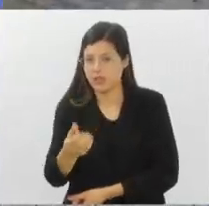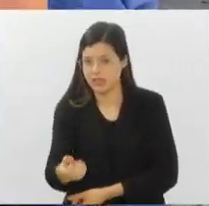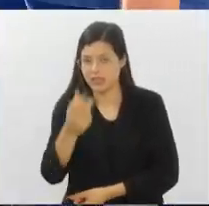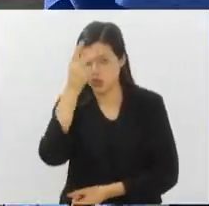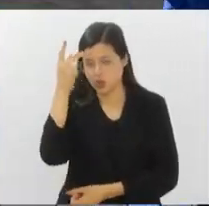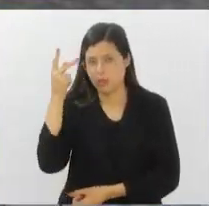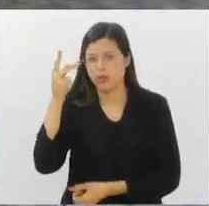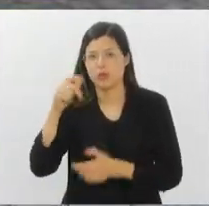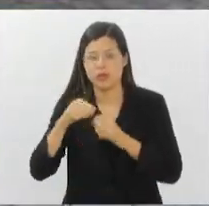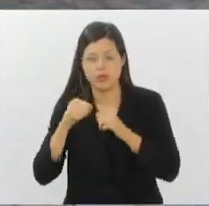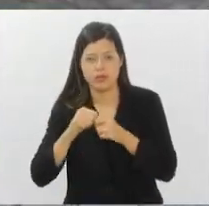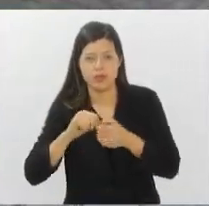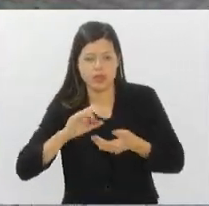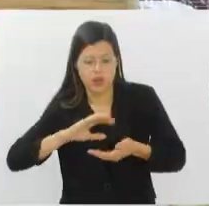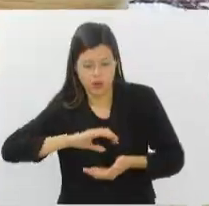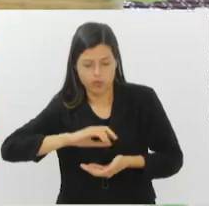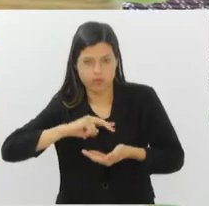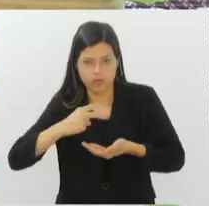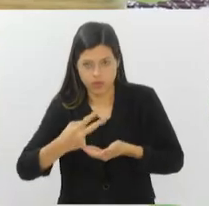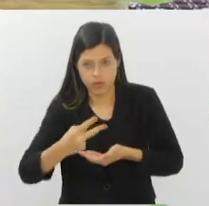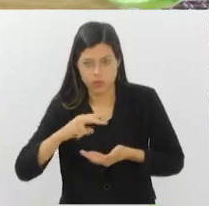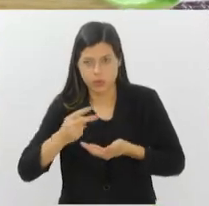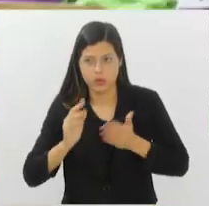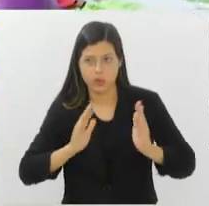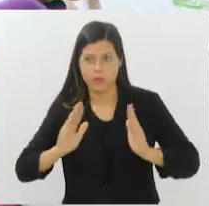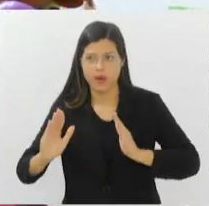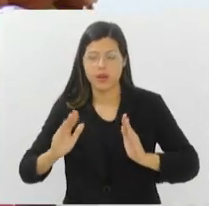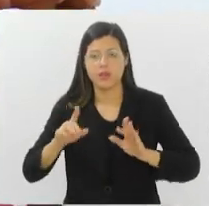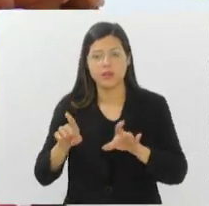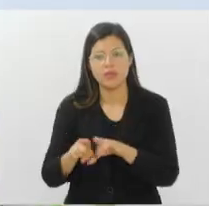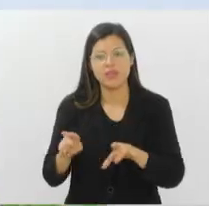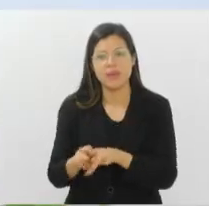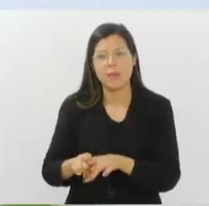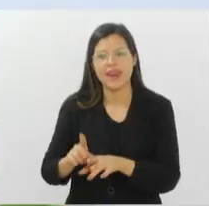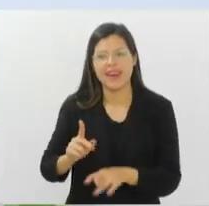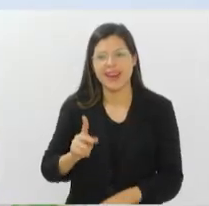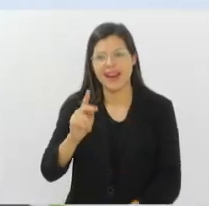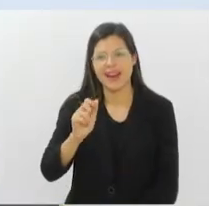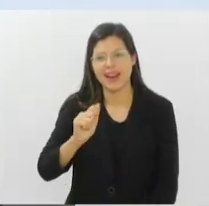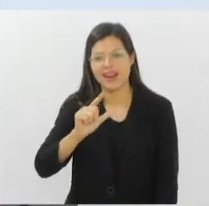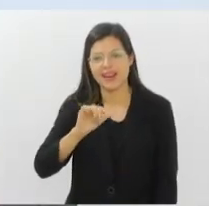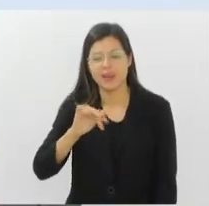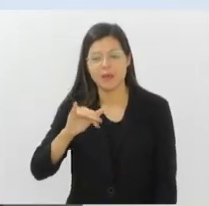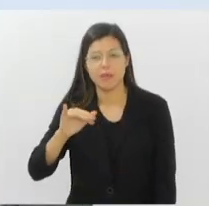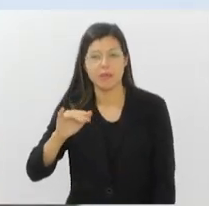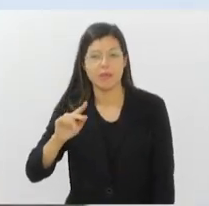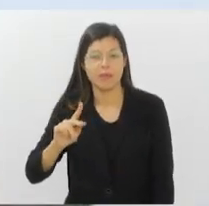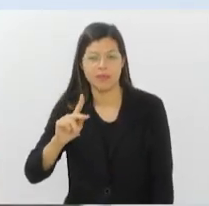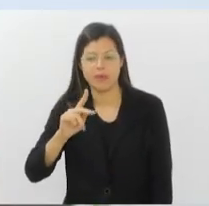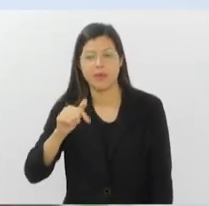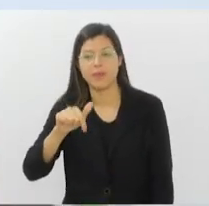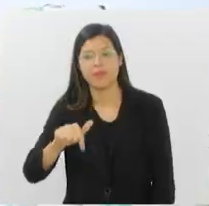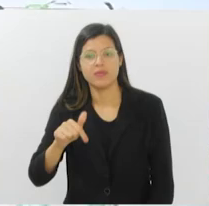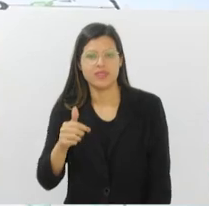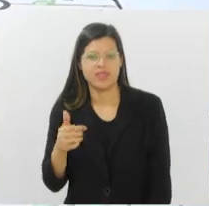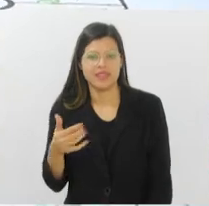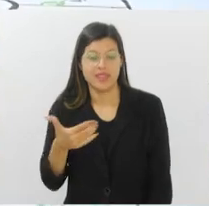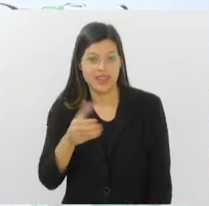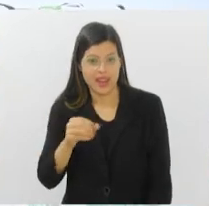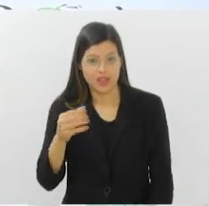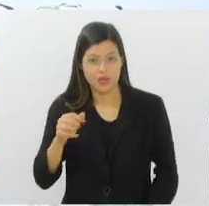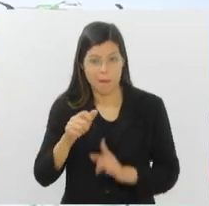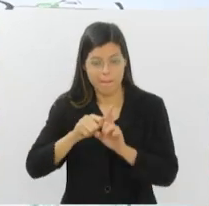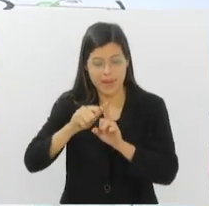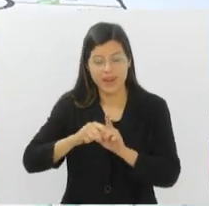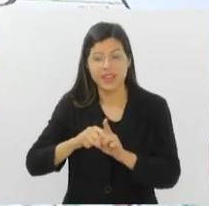submetidas a transplantes no período, incluindo a pequena Calilpe Silva, de apenas 10 meses, que ganhou um novo coração e é uma